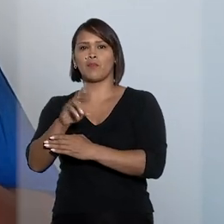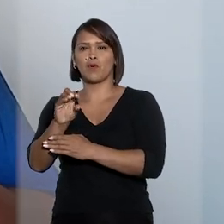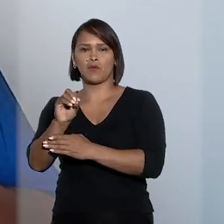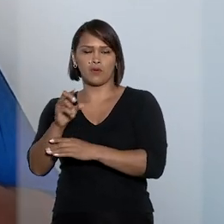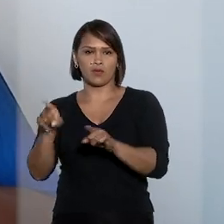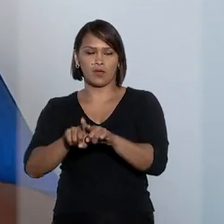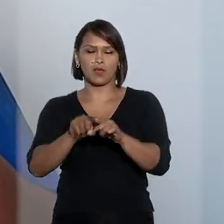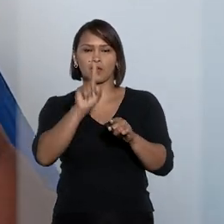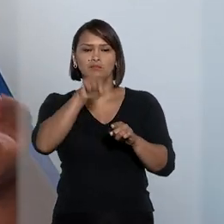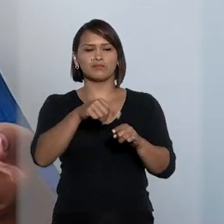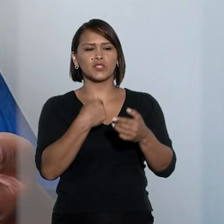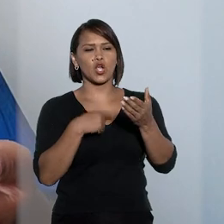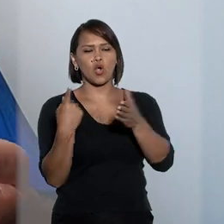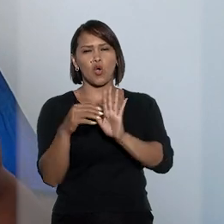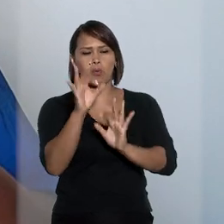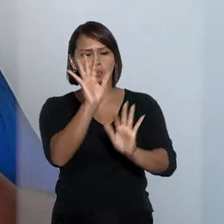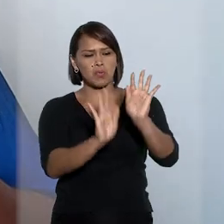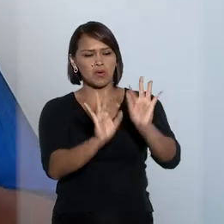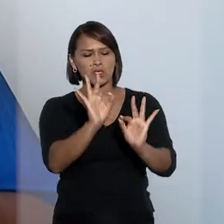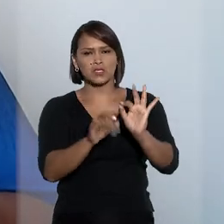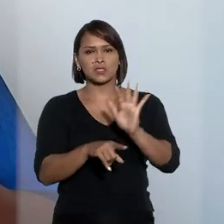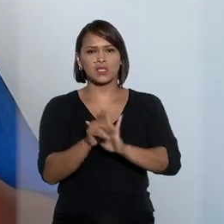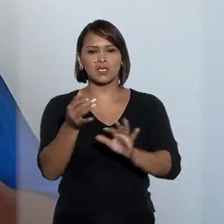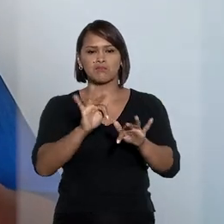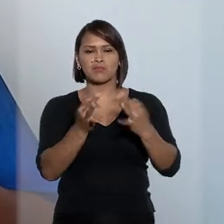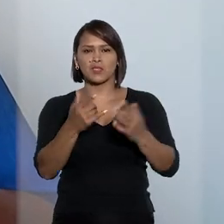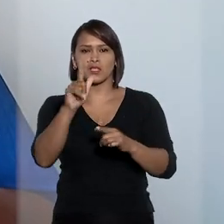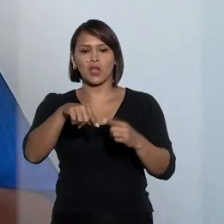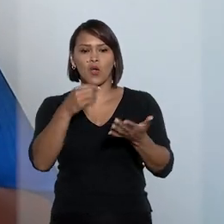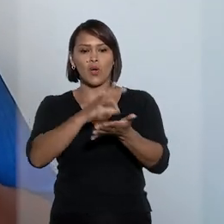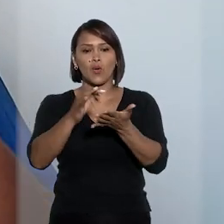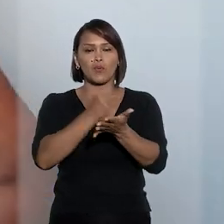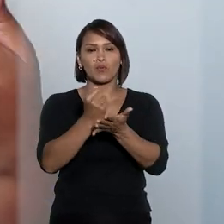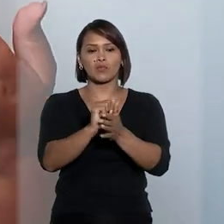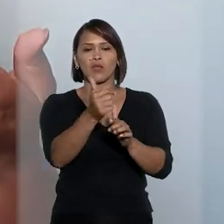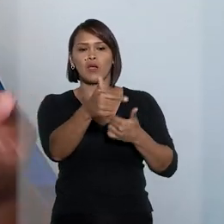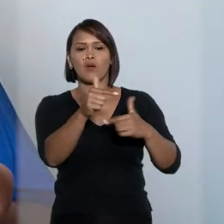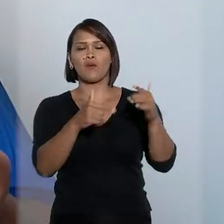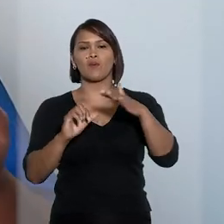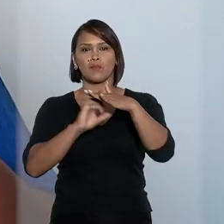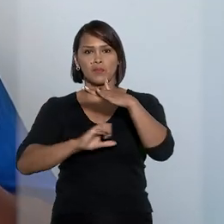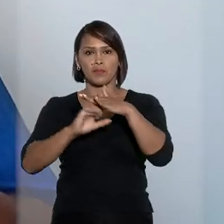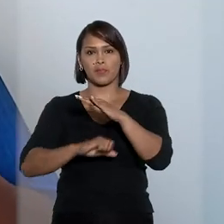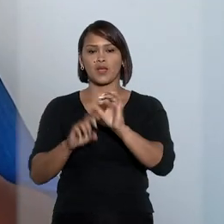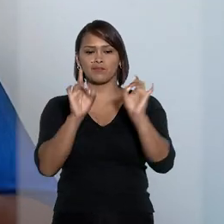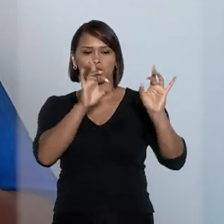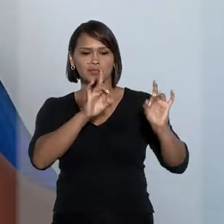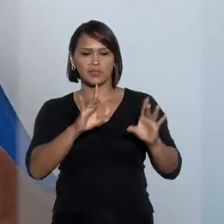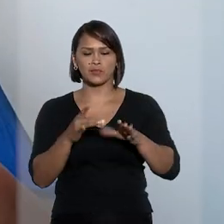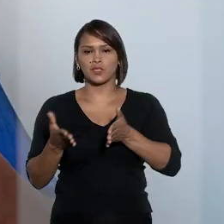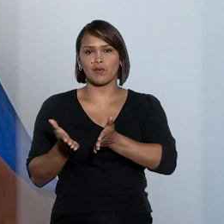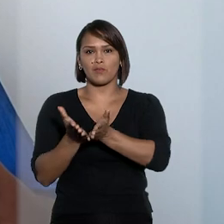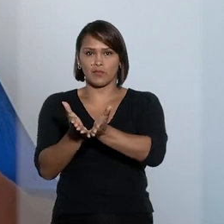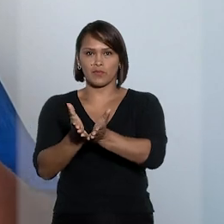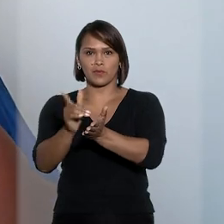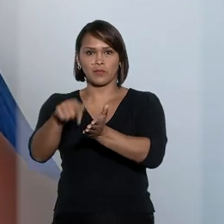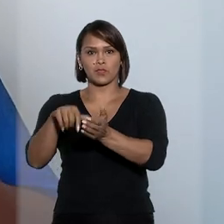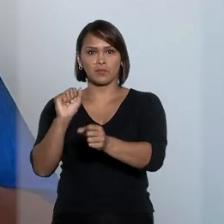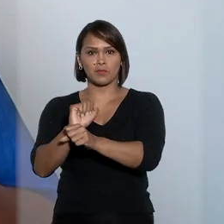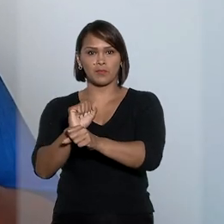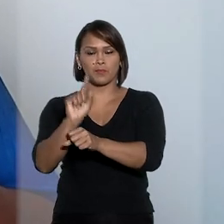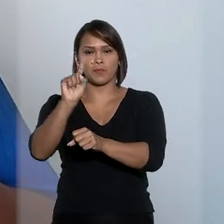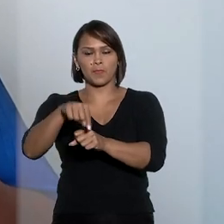Elas questionaram um processo seletivo simplificado que resultou em contrato com outra empresa com preferência de atracação.